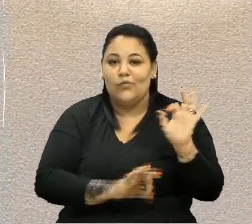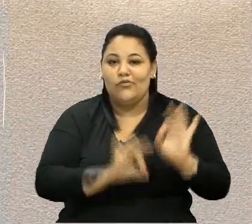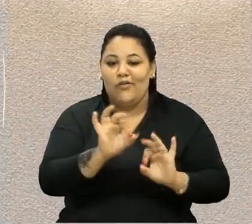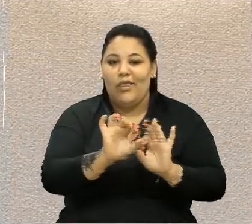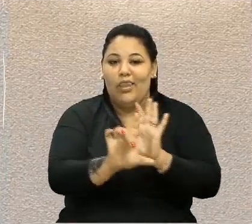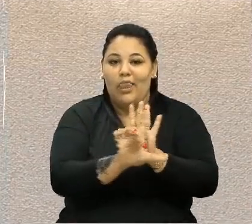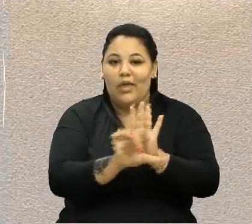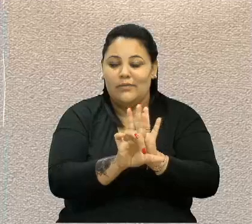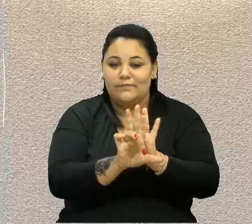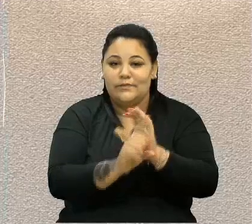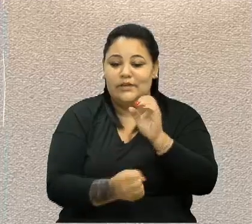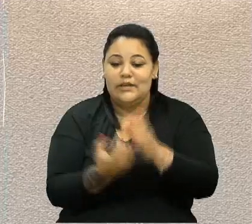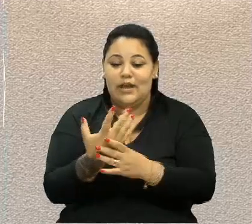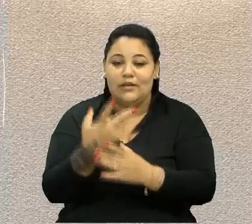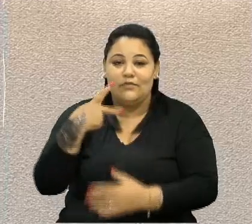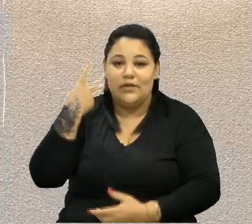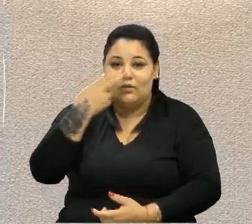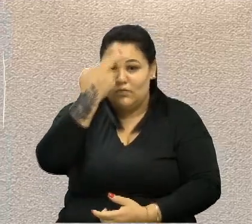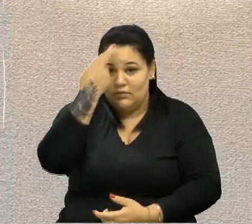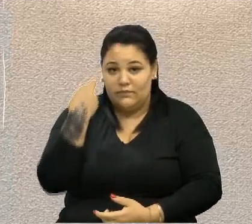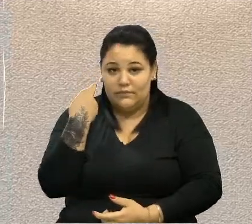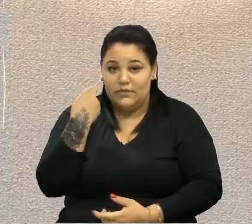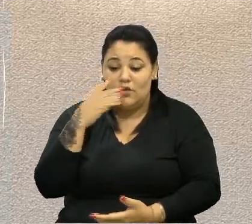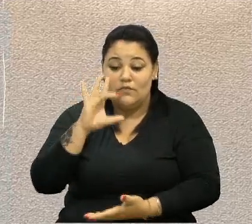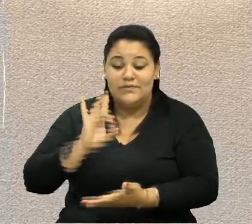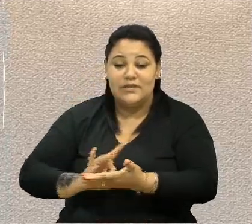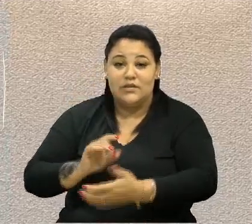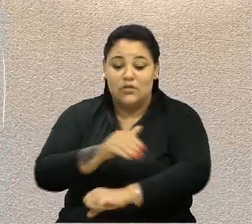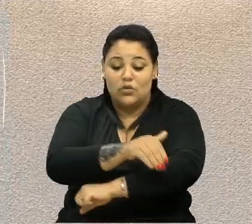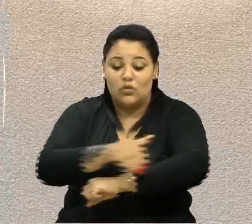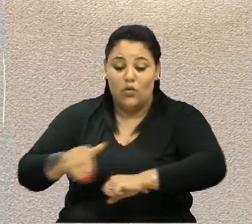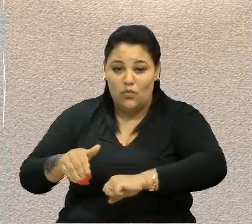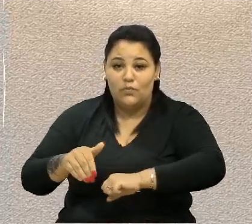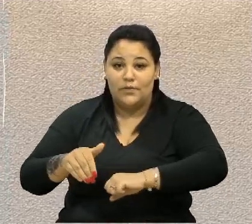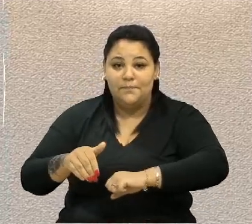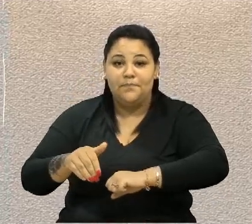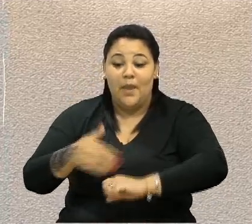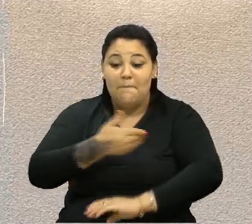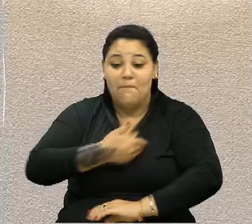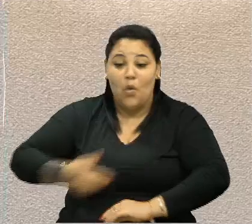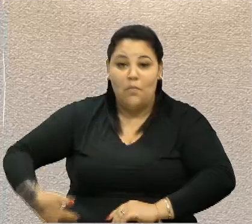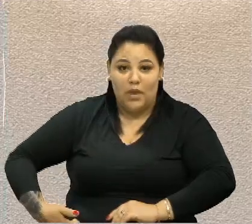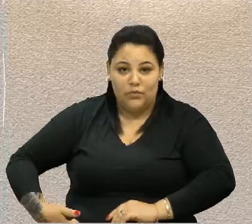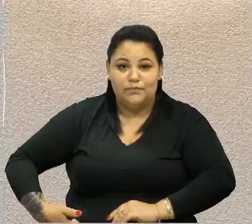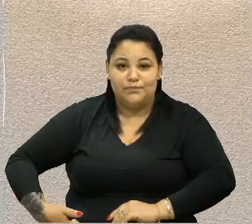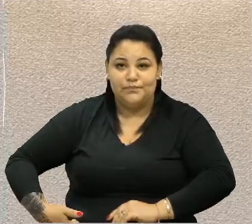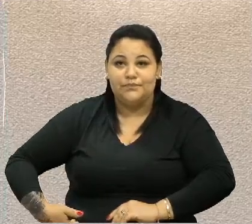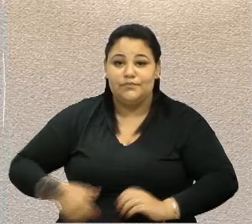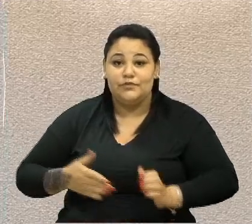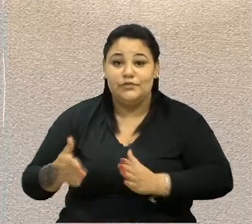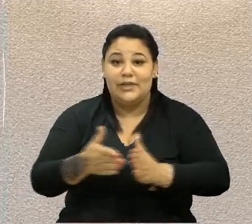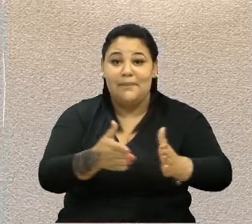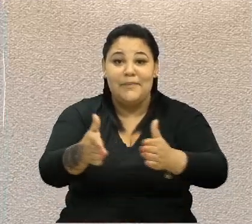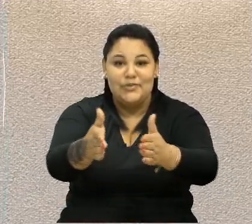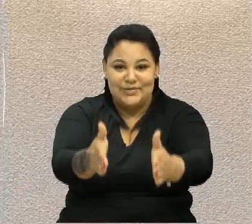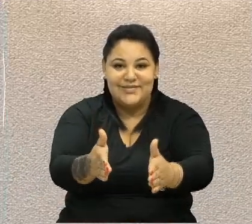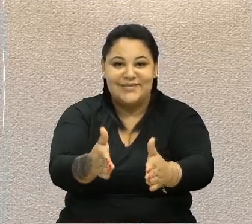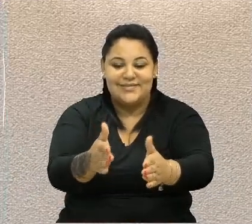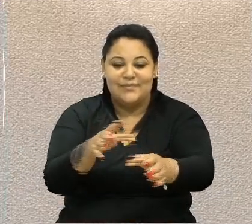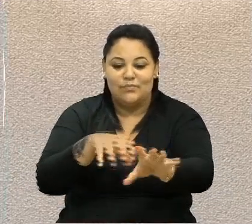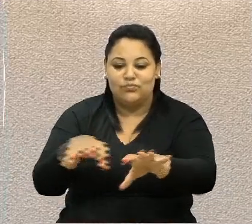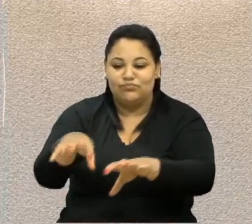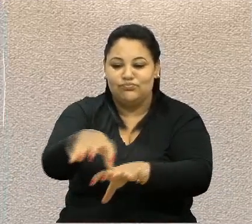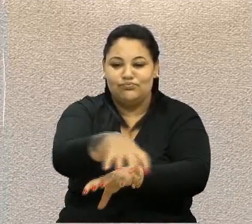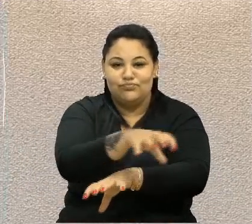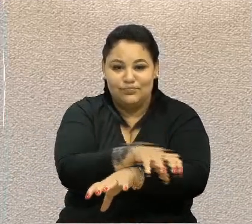de autoria do vereador Rafael Bueno, que denomina a Pública Municipal dos Distritos de Vila Cristina e